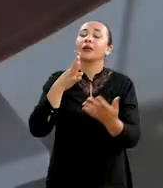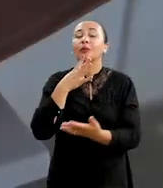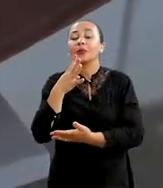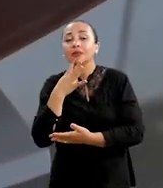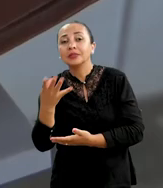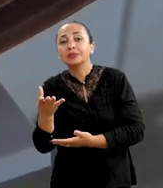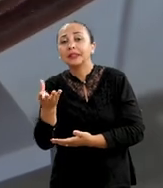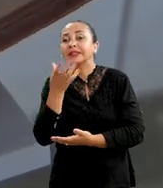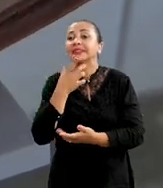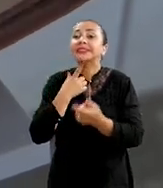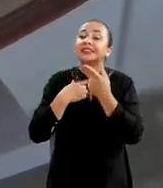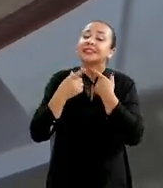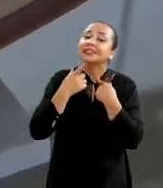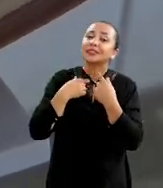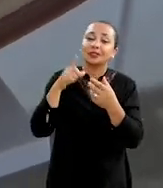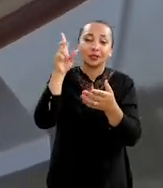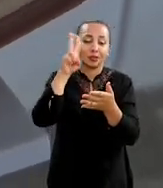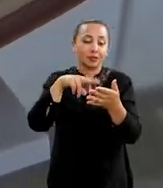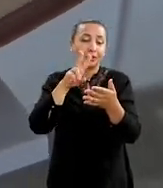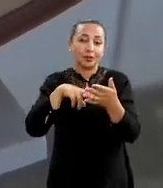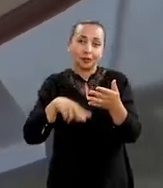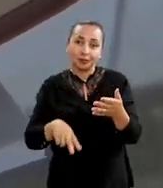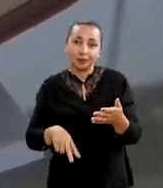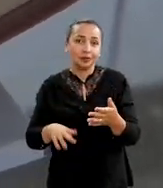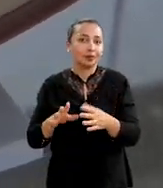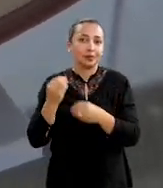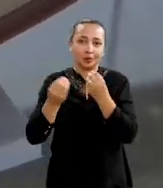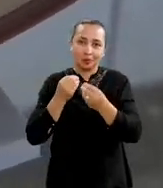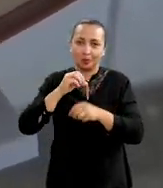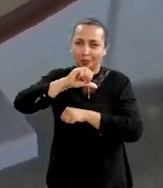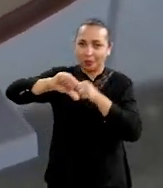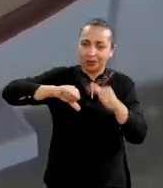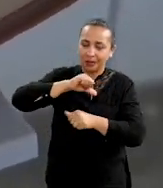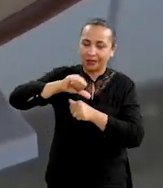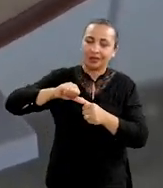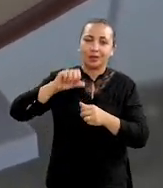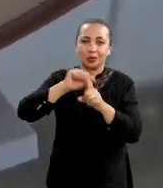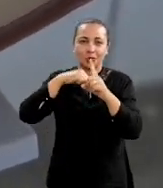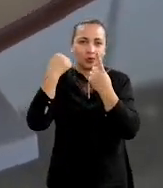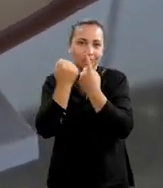importância da leitura enquanto instrumento de transformação social.